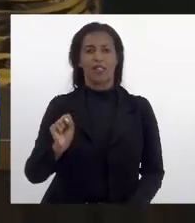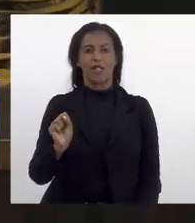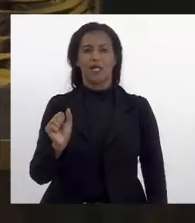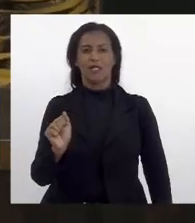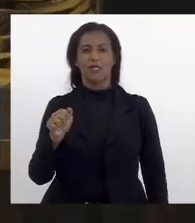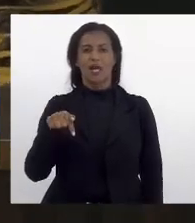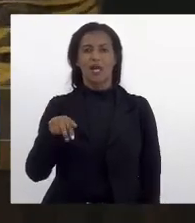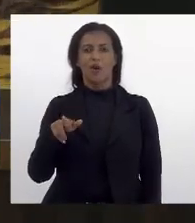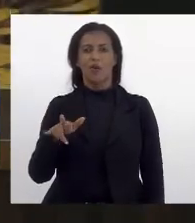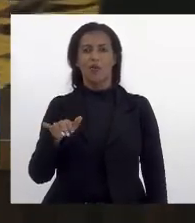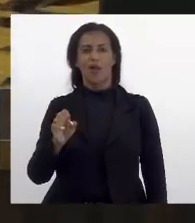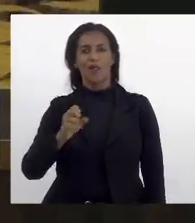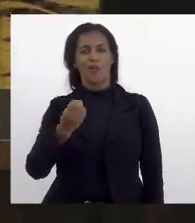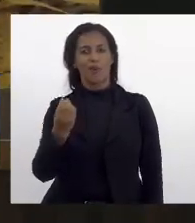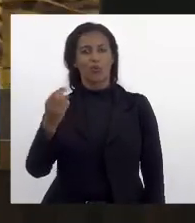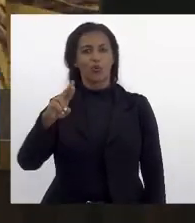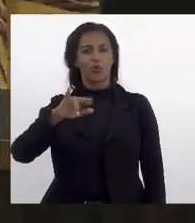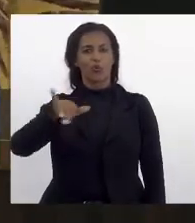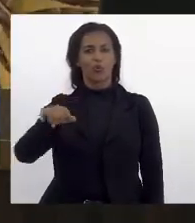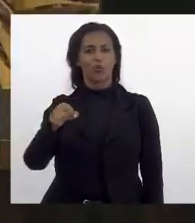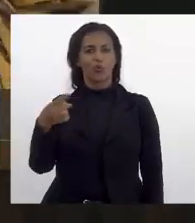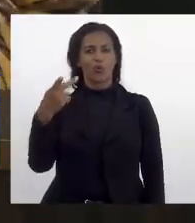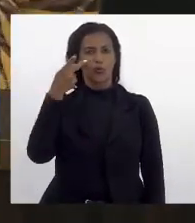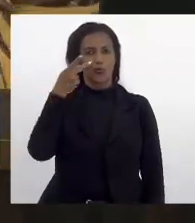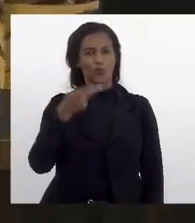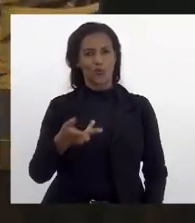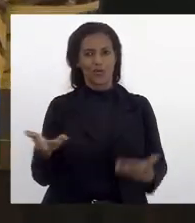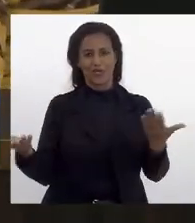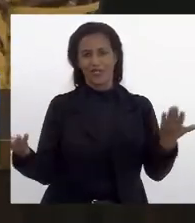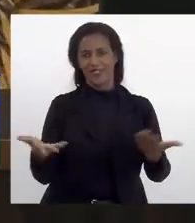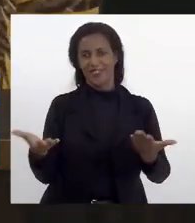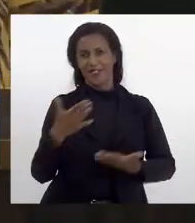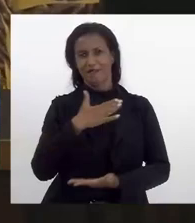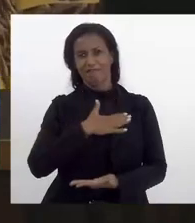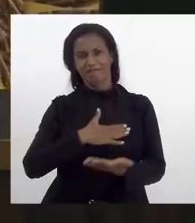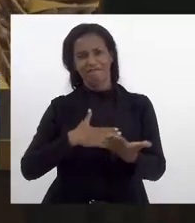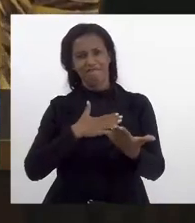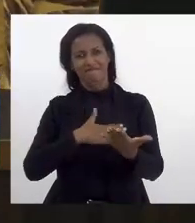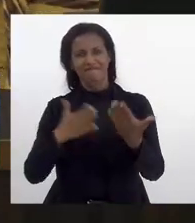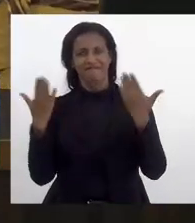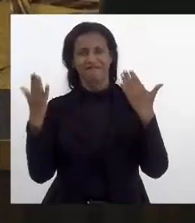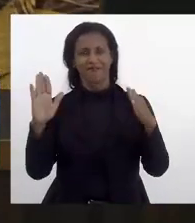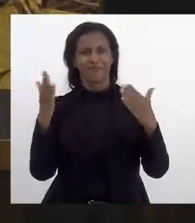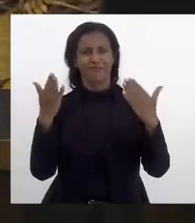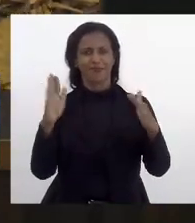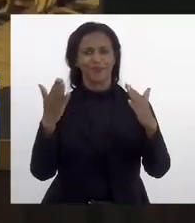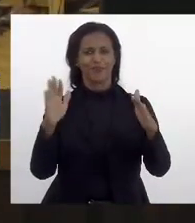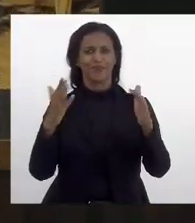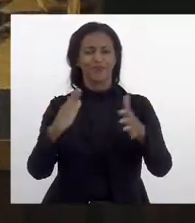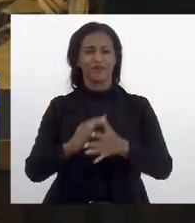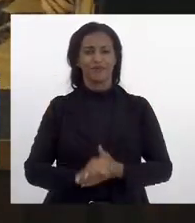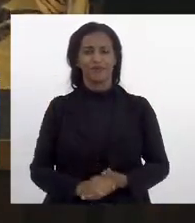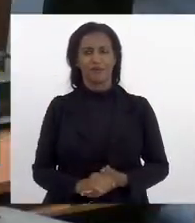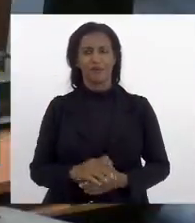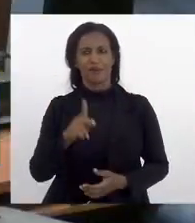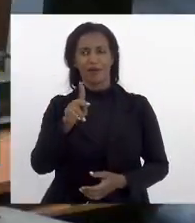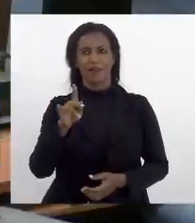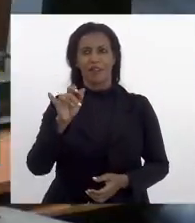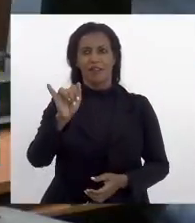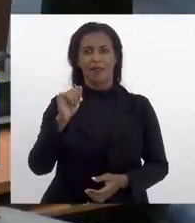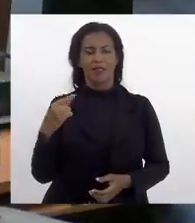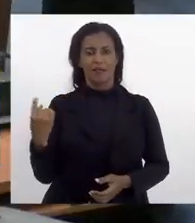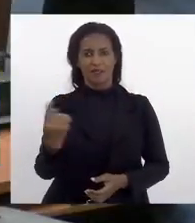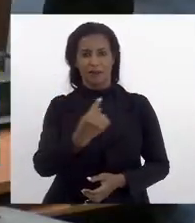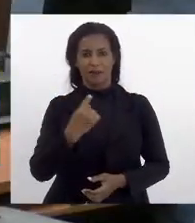doutor João que está nos visitando aqui hoje seja muito bem-vindo cadê o doutor João o pai do nosso